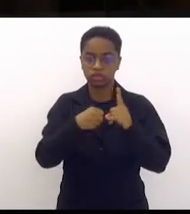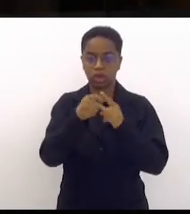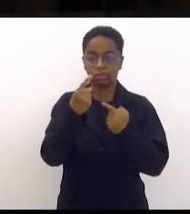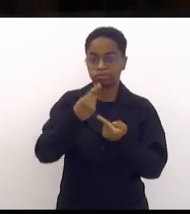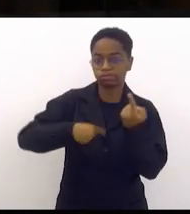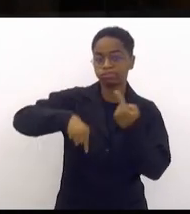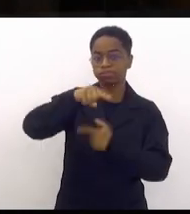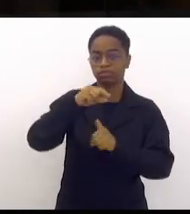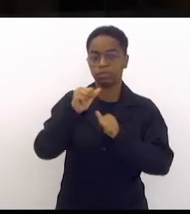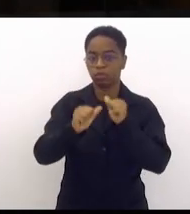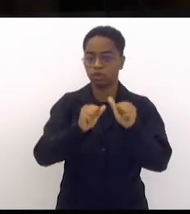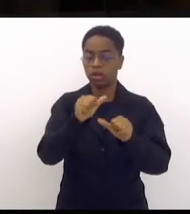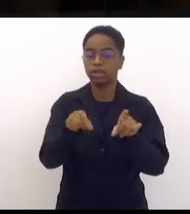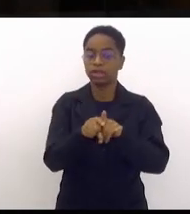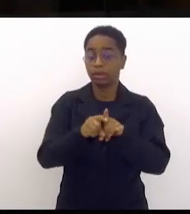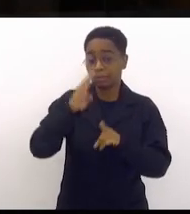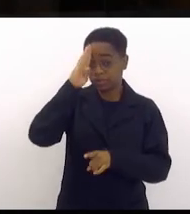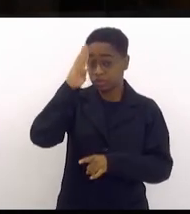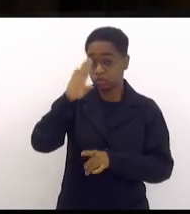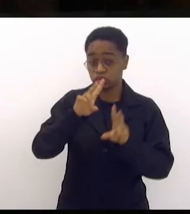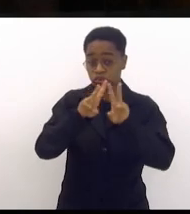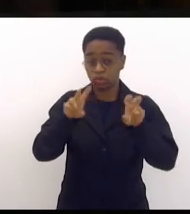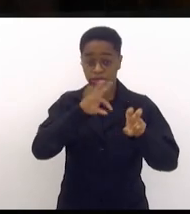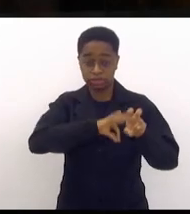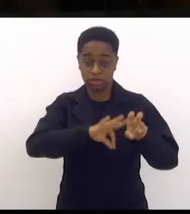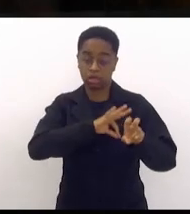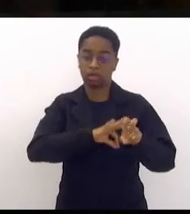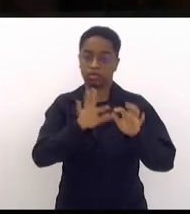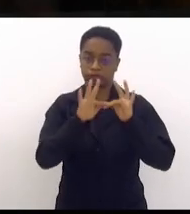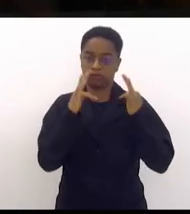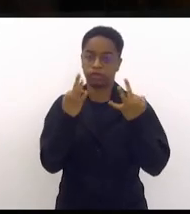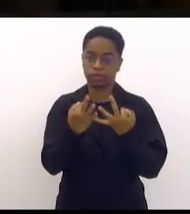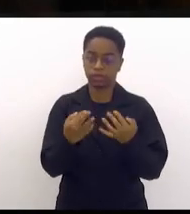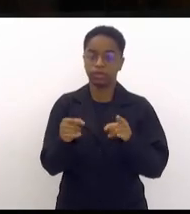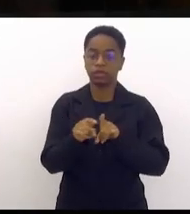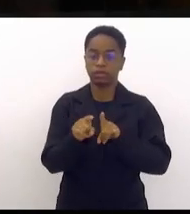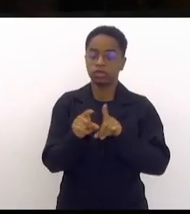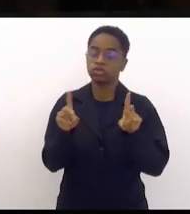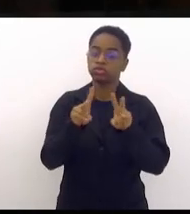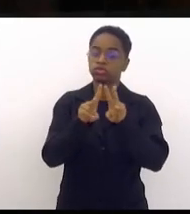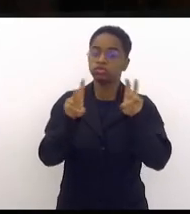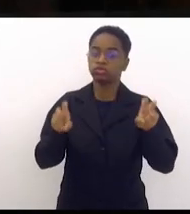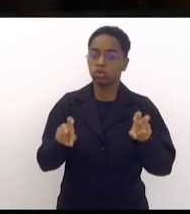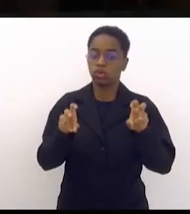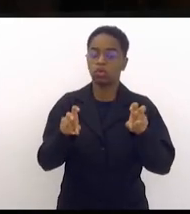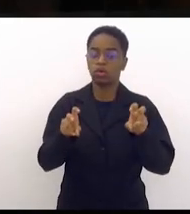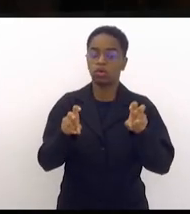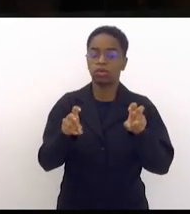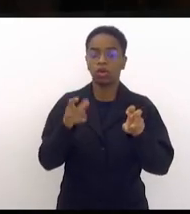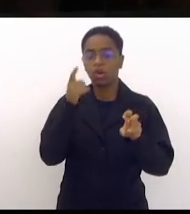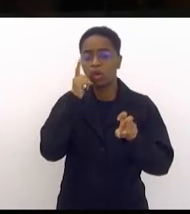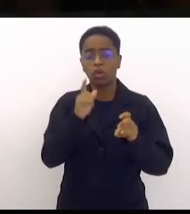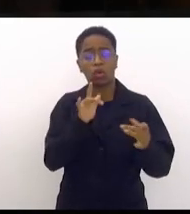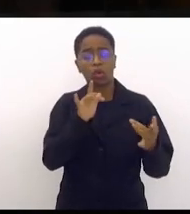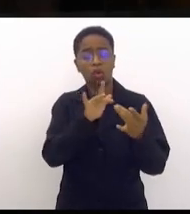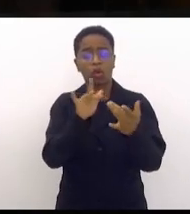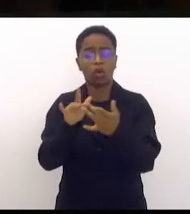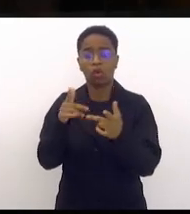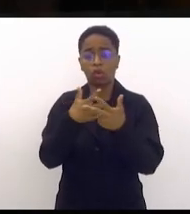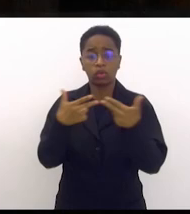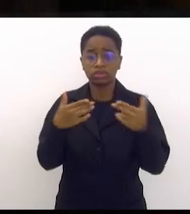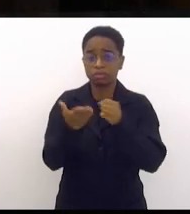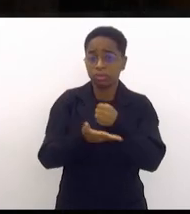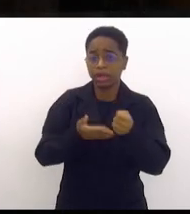desigualdades relacionadas à renda familiar, as desigualdades relacionadas a acesso à coisa mínima